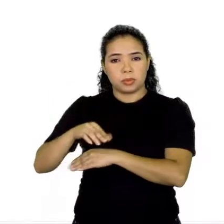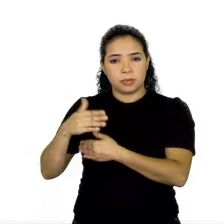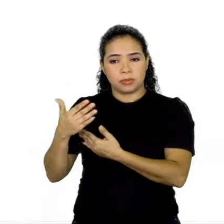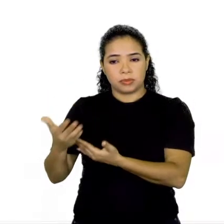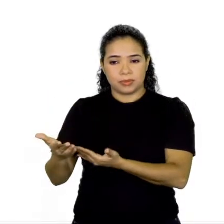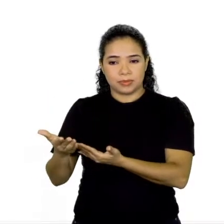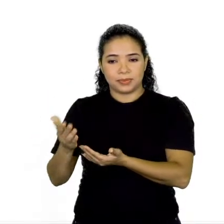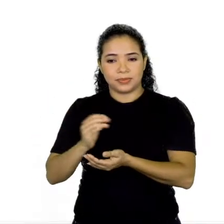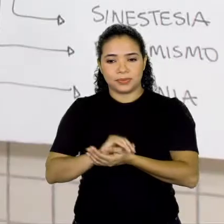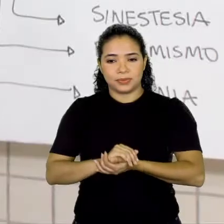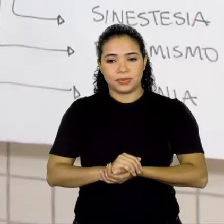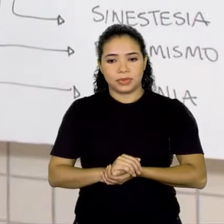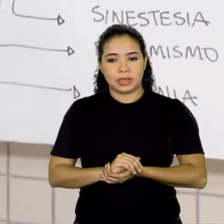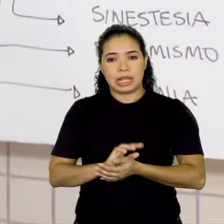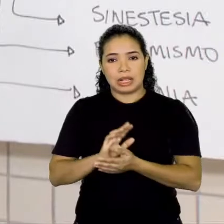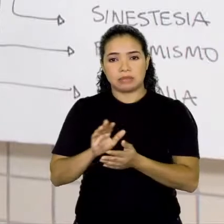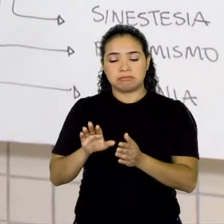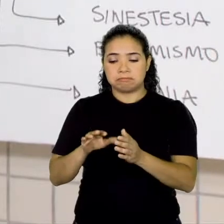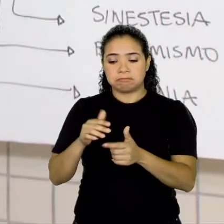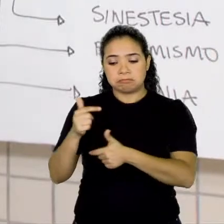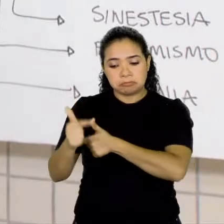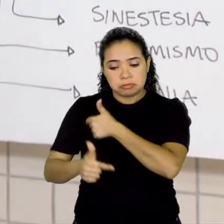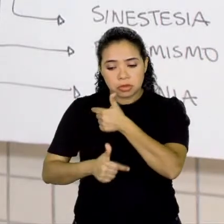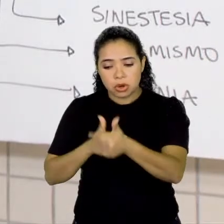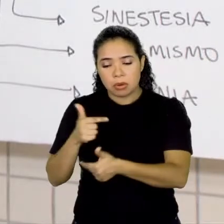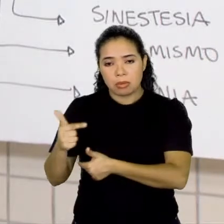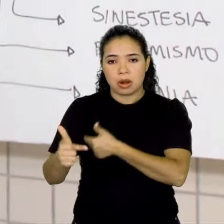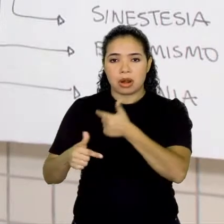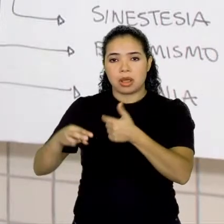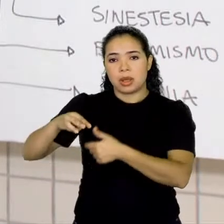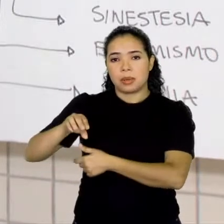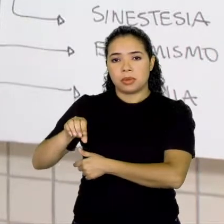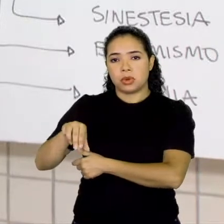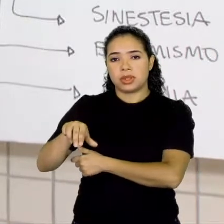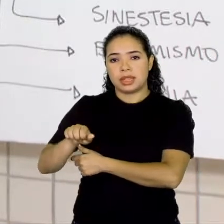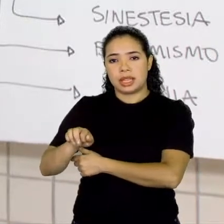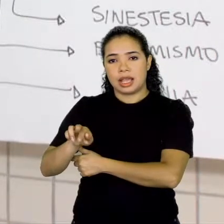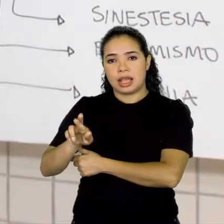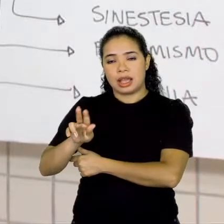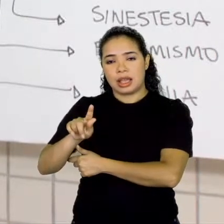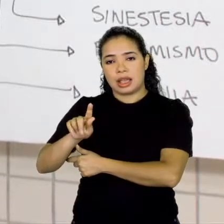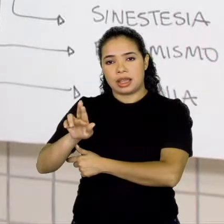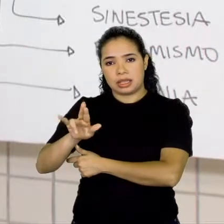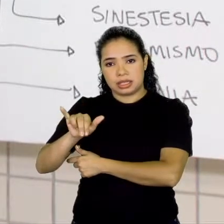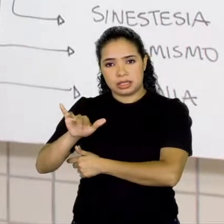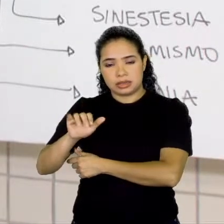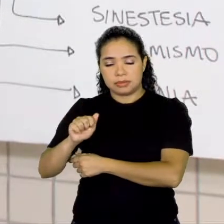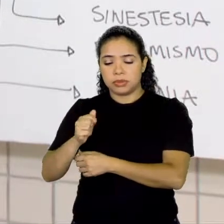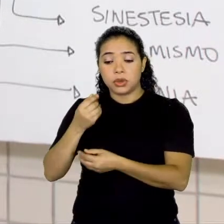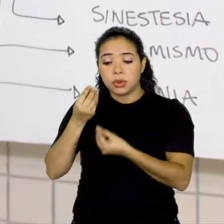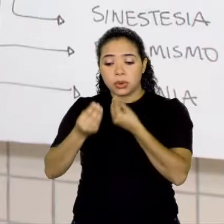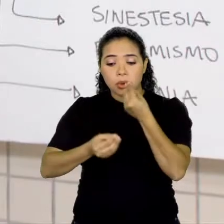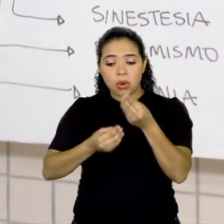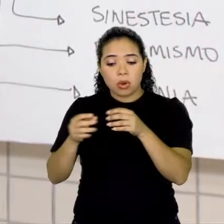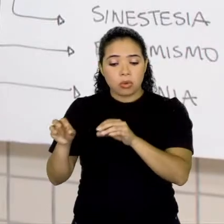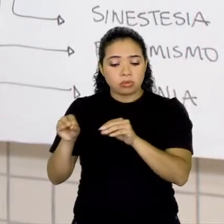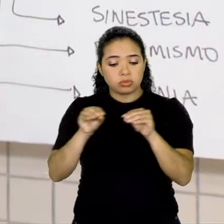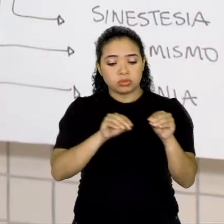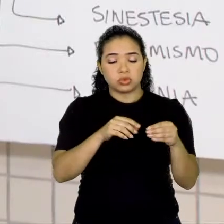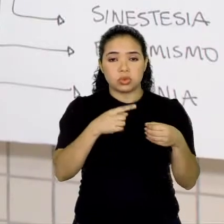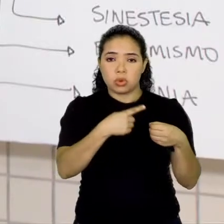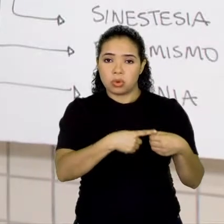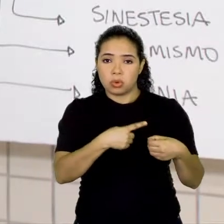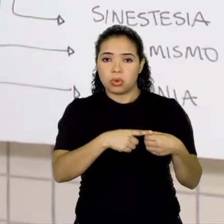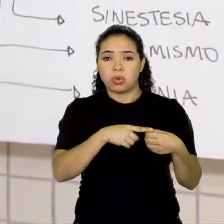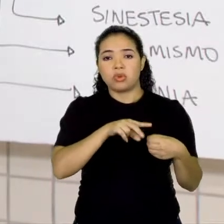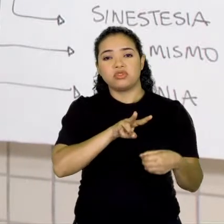monarquia. E aí a gente vê que o conto continua, vai falar de como que ele ficou lá na vila, o porquê